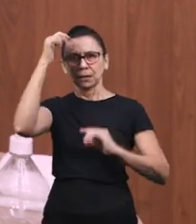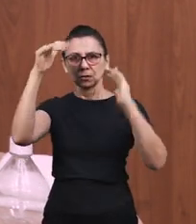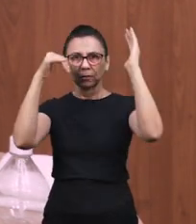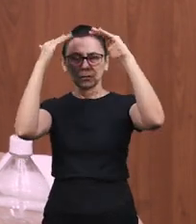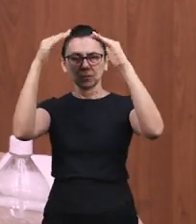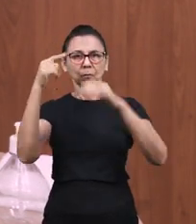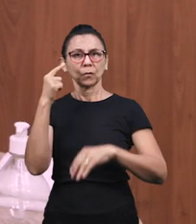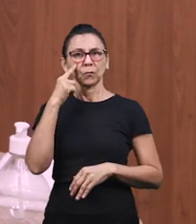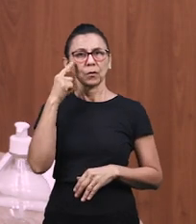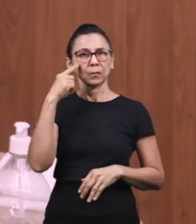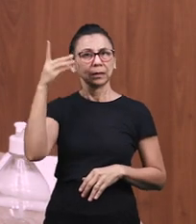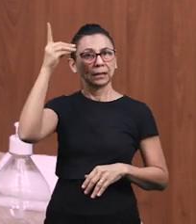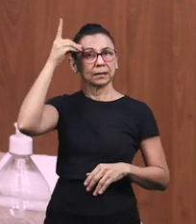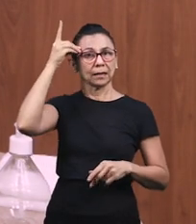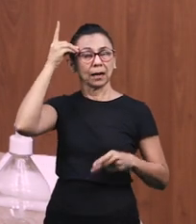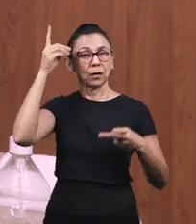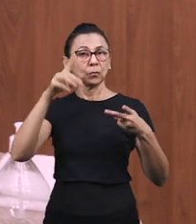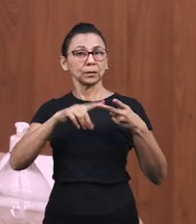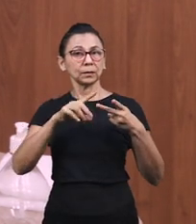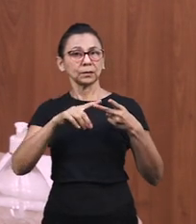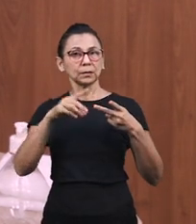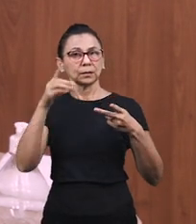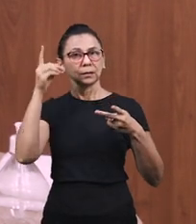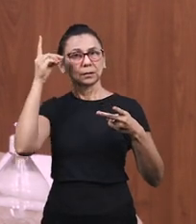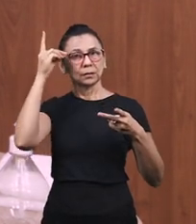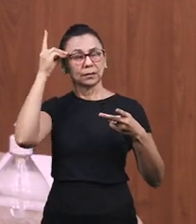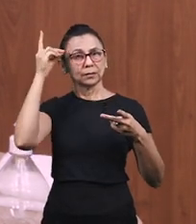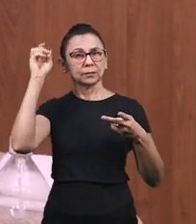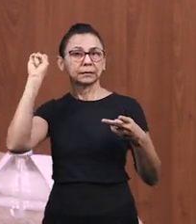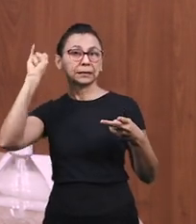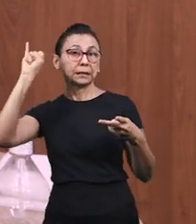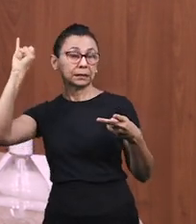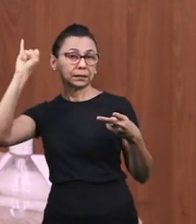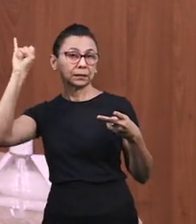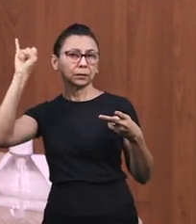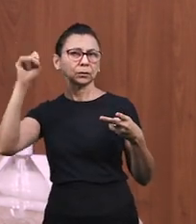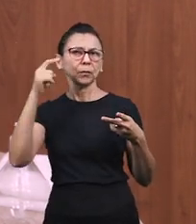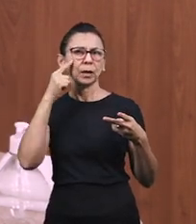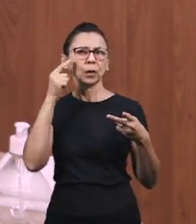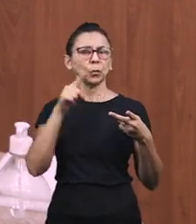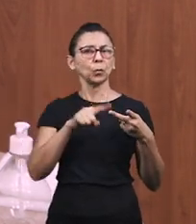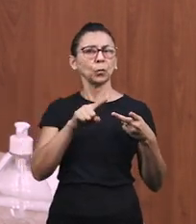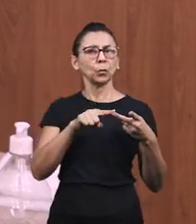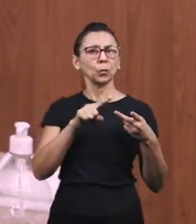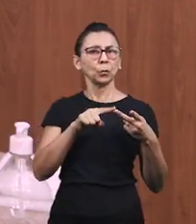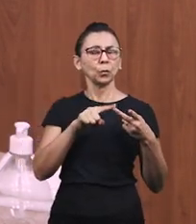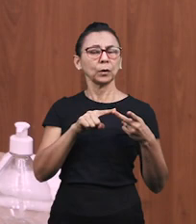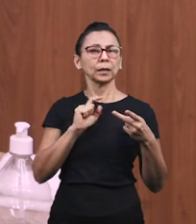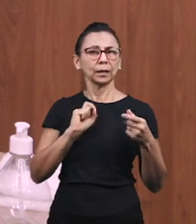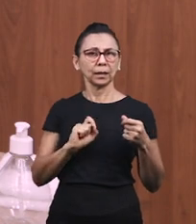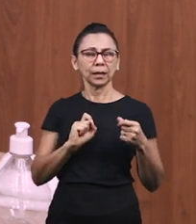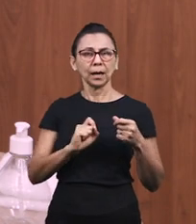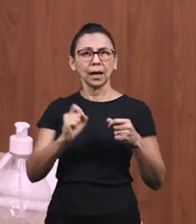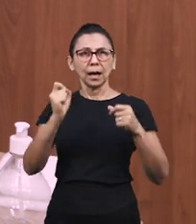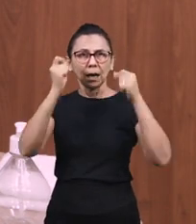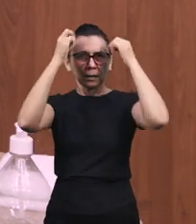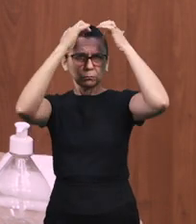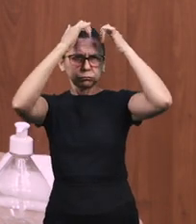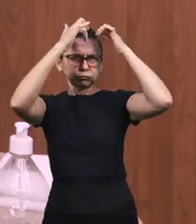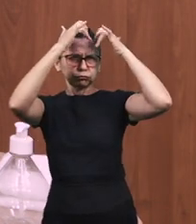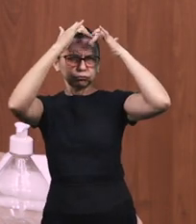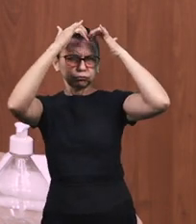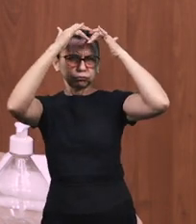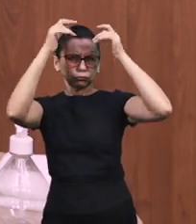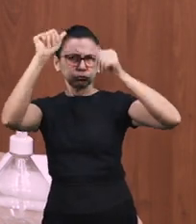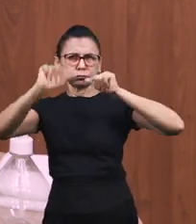falaremos da síndrome de Down e deficiência intelectual. A deficiência intelectual é um transtorno do desenvolvimento